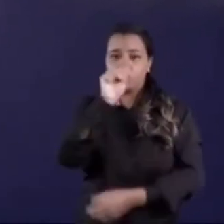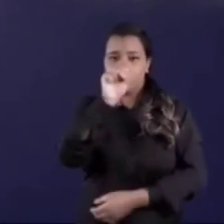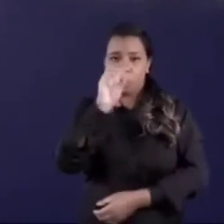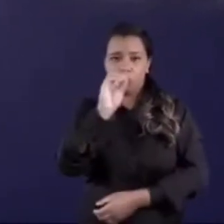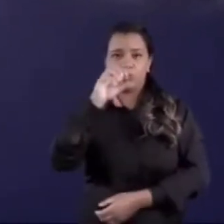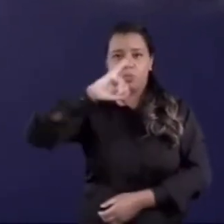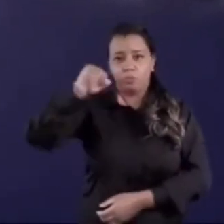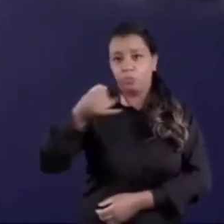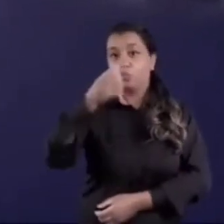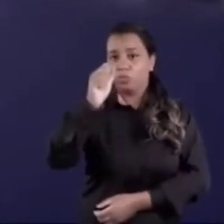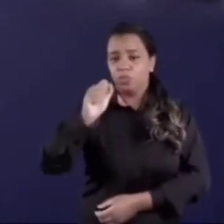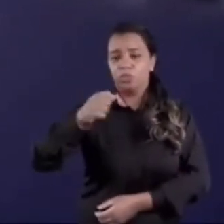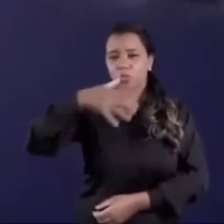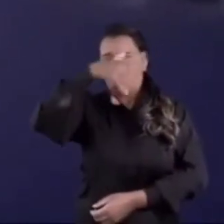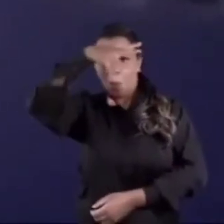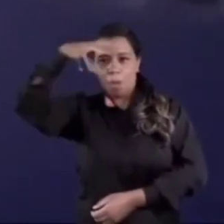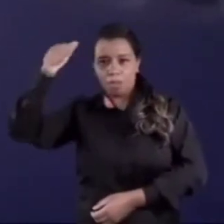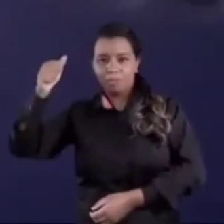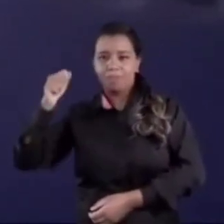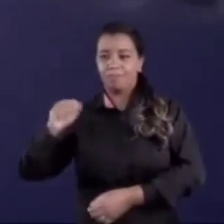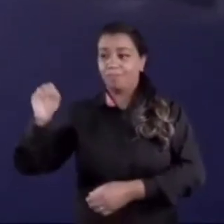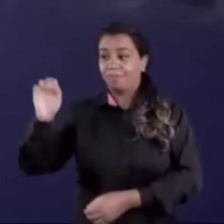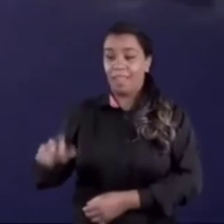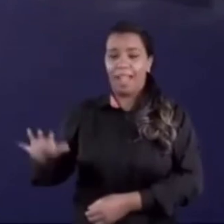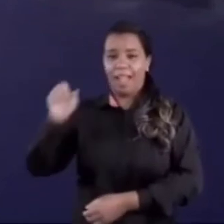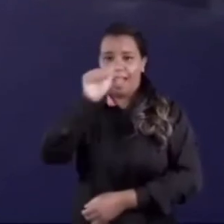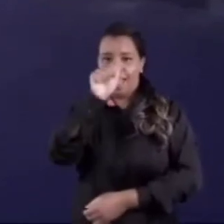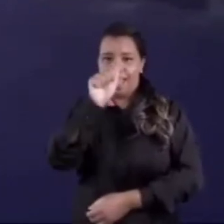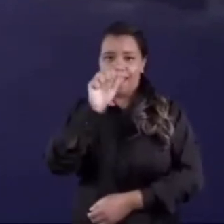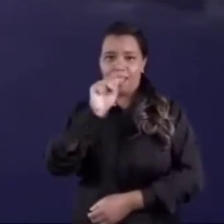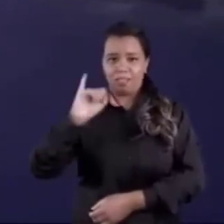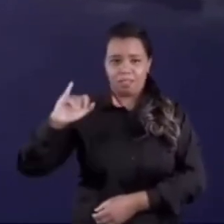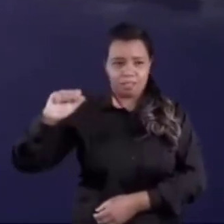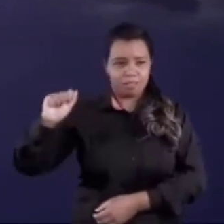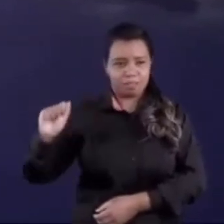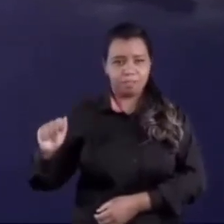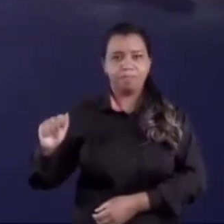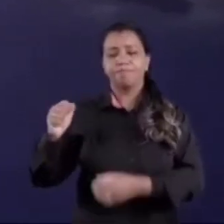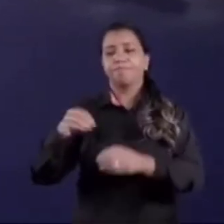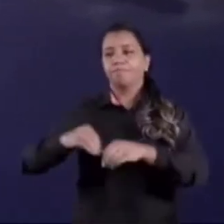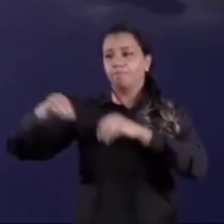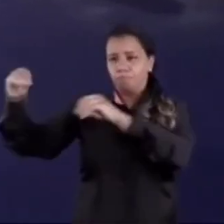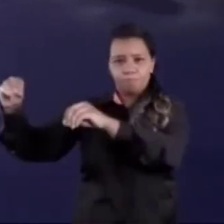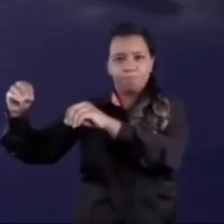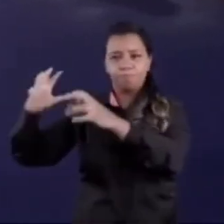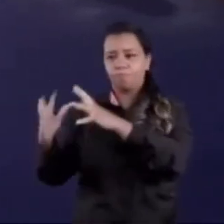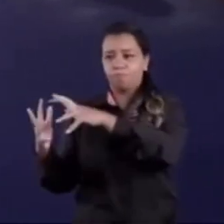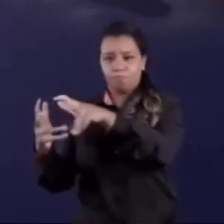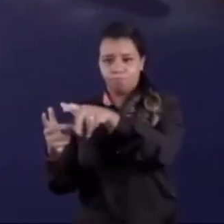Grosso e levar para a Ásia com custos de frete menores do que produtores americanos. Isso nunca tinha acontecido.